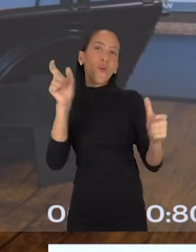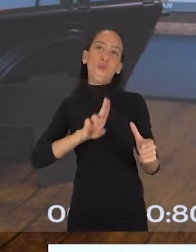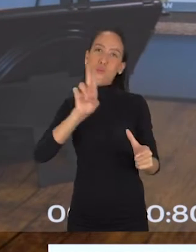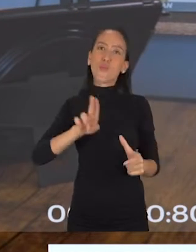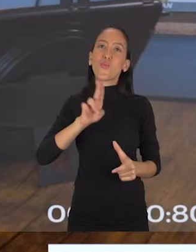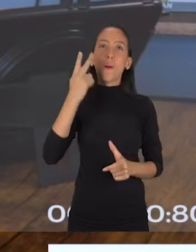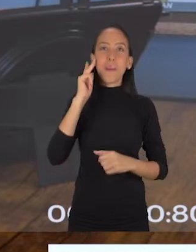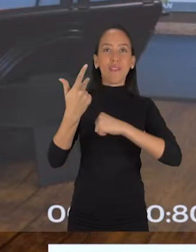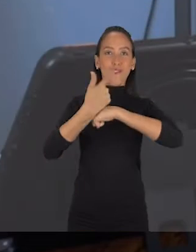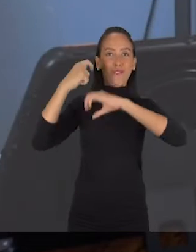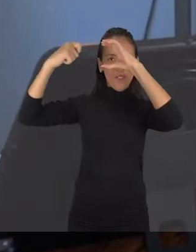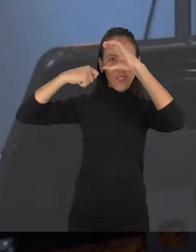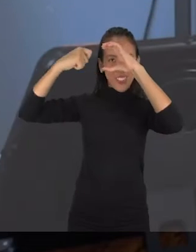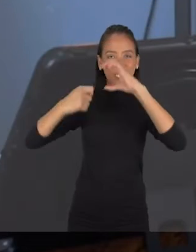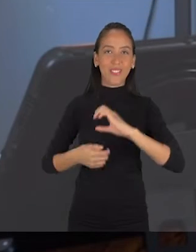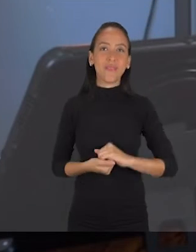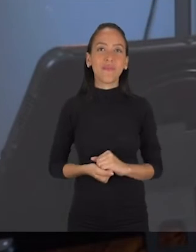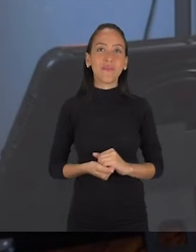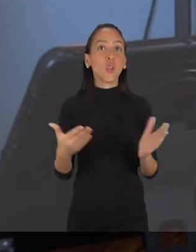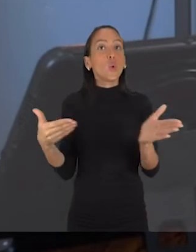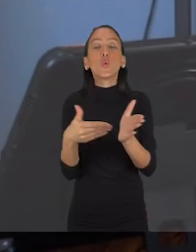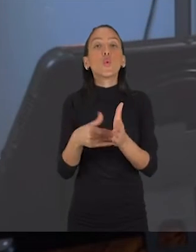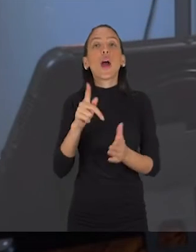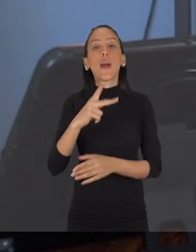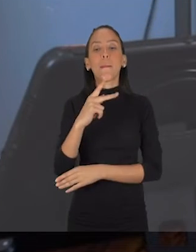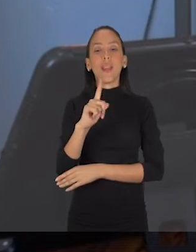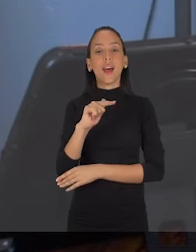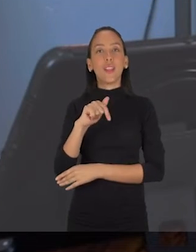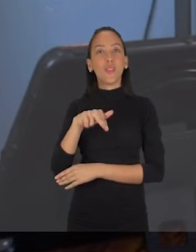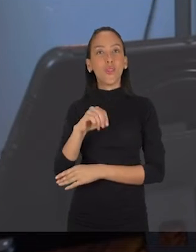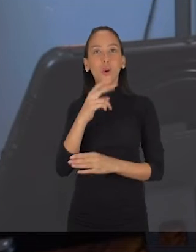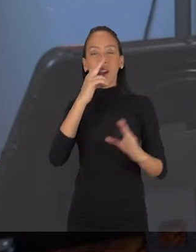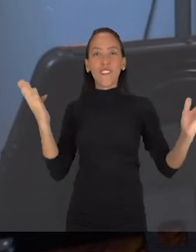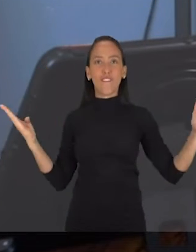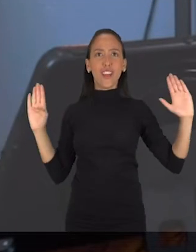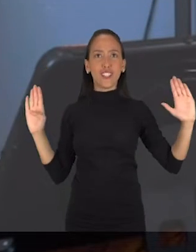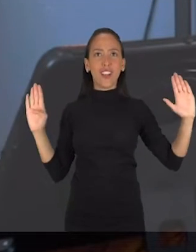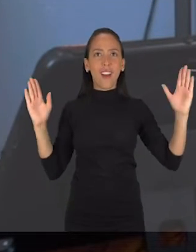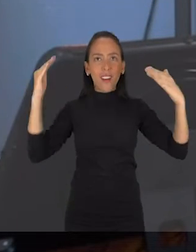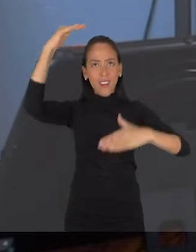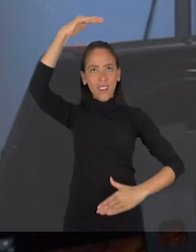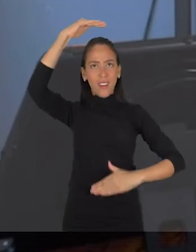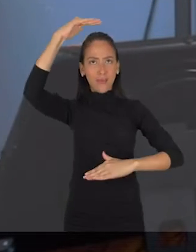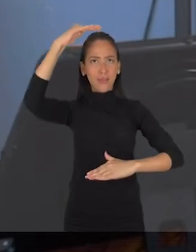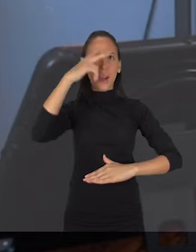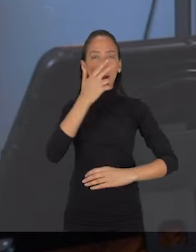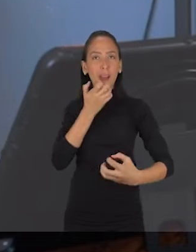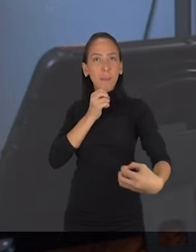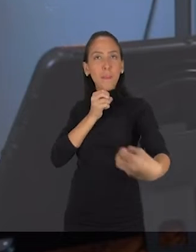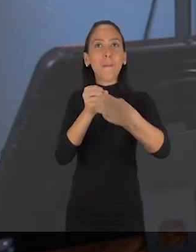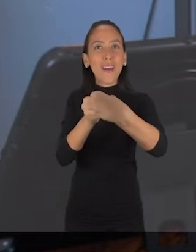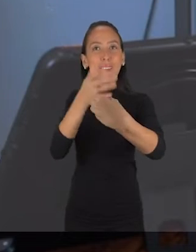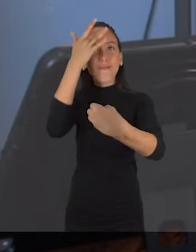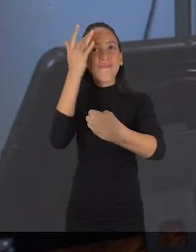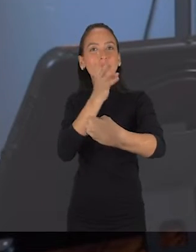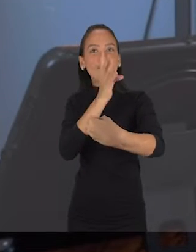usam quando elas vão gravar vídeos. E por último eu vou falar do plano fechado, que é um plano que você usa quando você quer literalmente ficar perto do seu